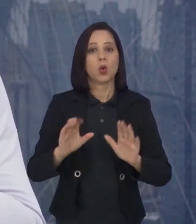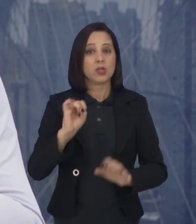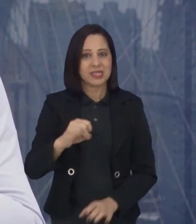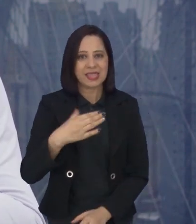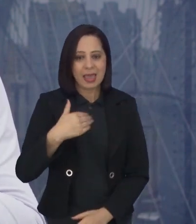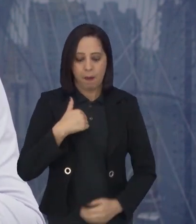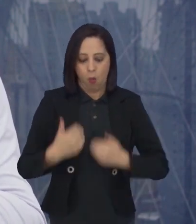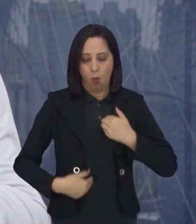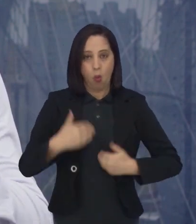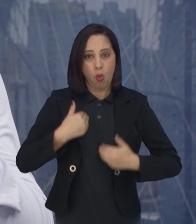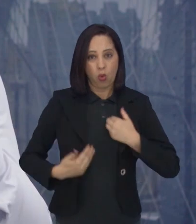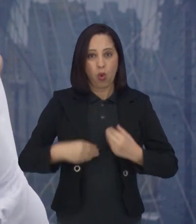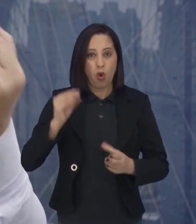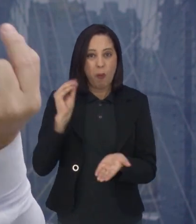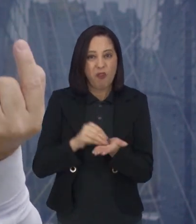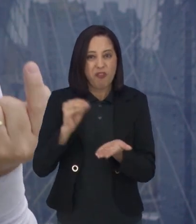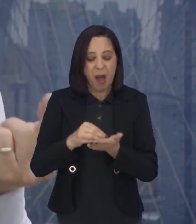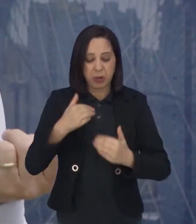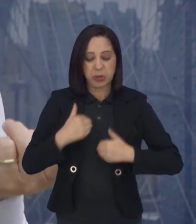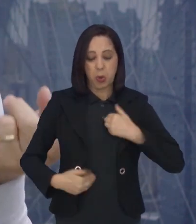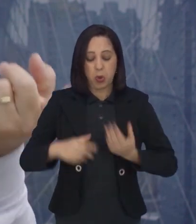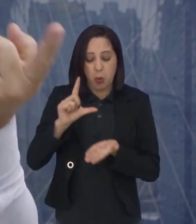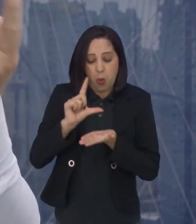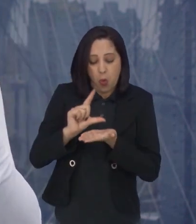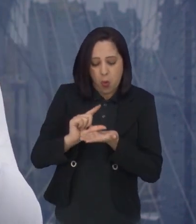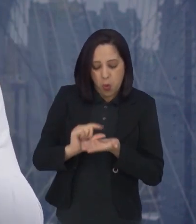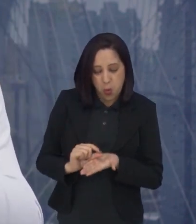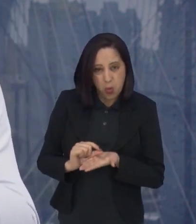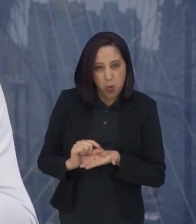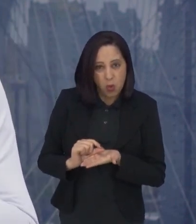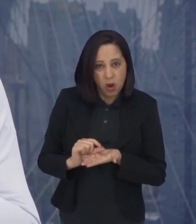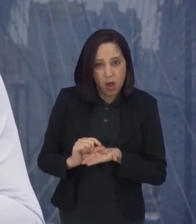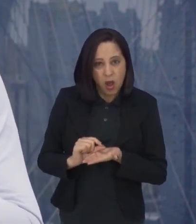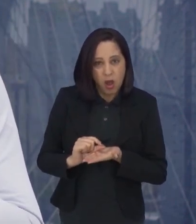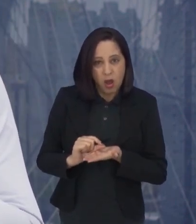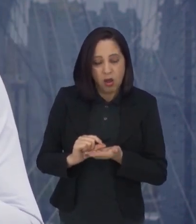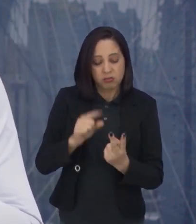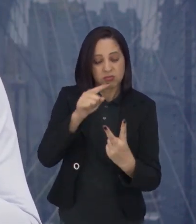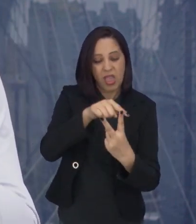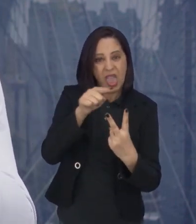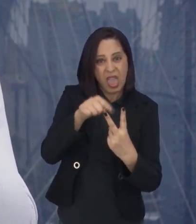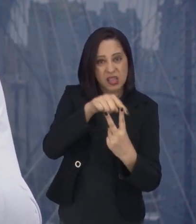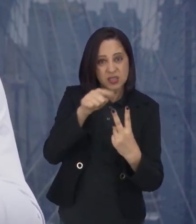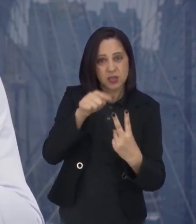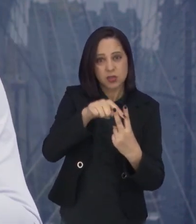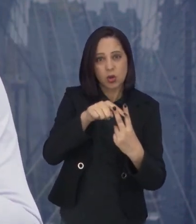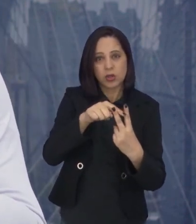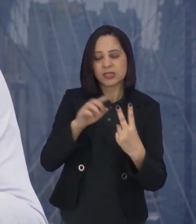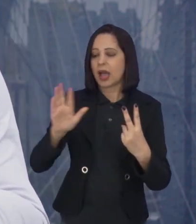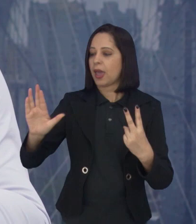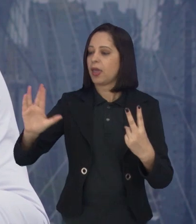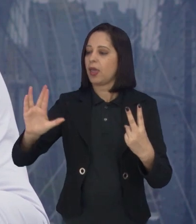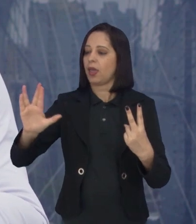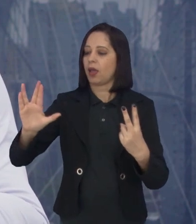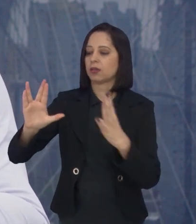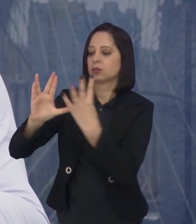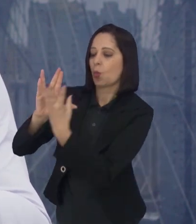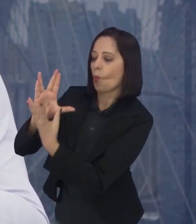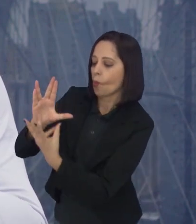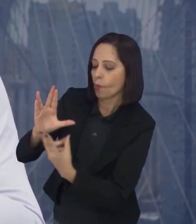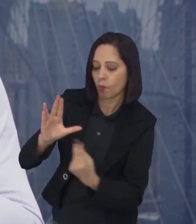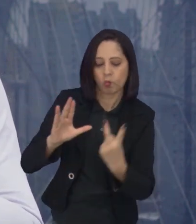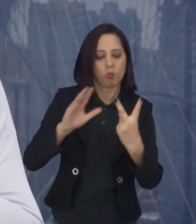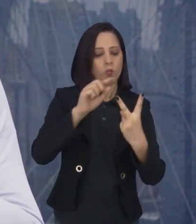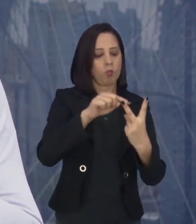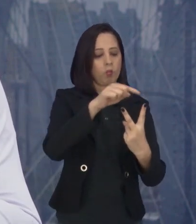endocannabinoides, que eu dou o fito, que eu dou o externo, para fazer uma complementação e uma regulação. Eu tenho um sistema